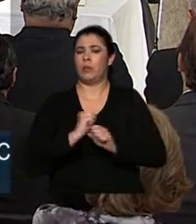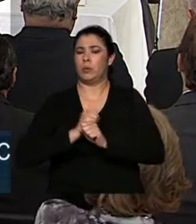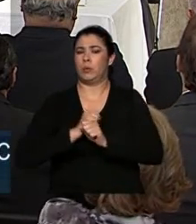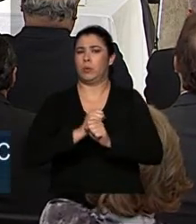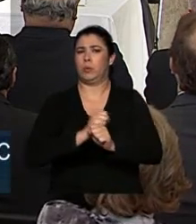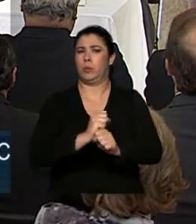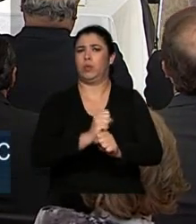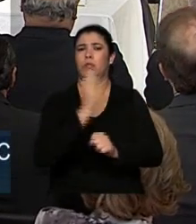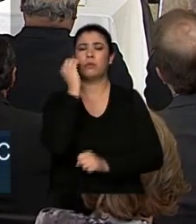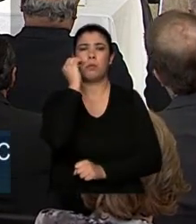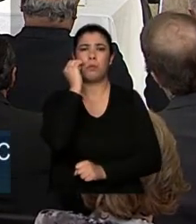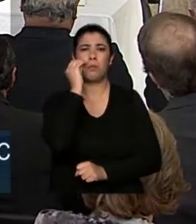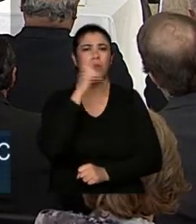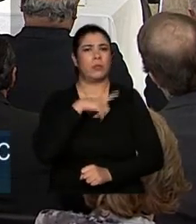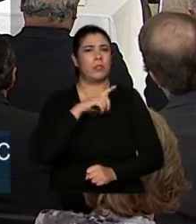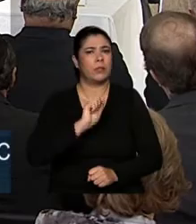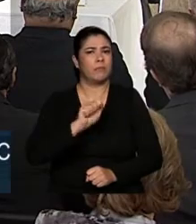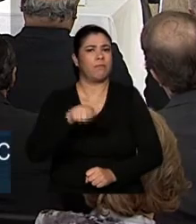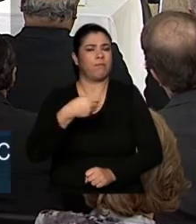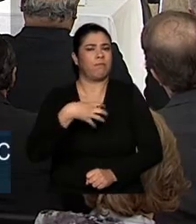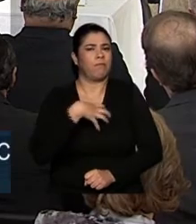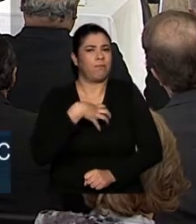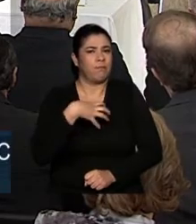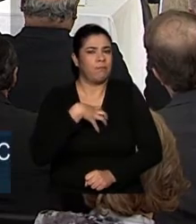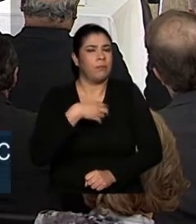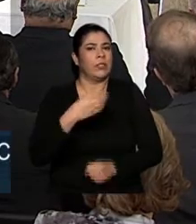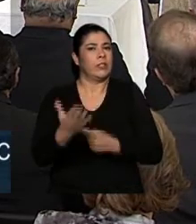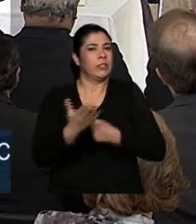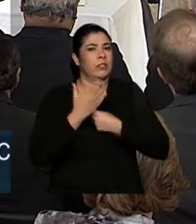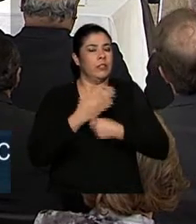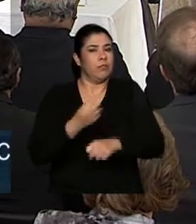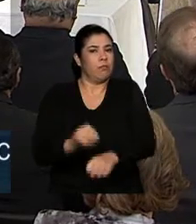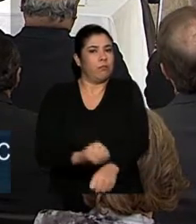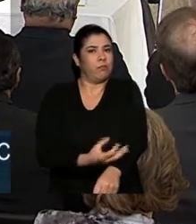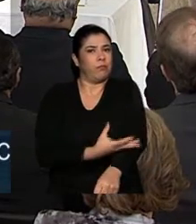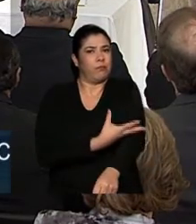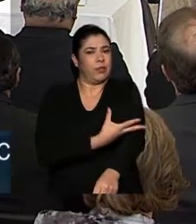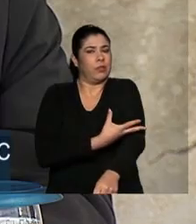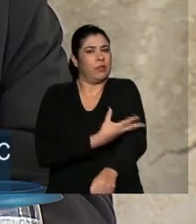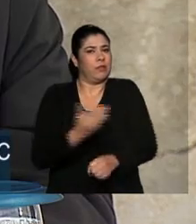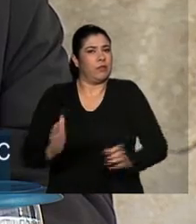eu tive uma experiência que marcou profundamente a minha vida e me motivou a prosseguir.